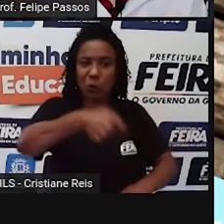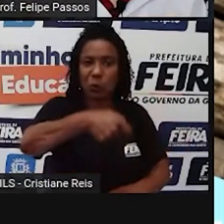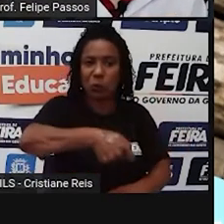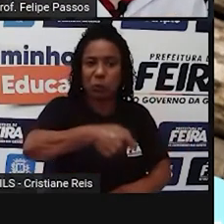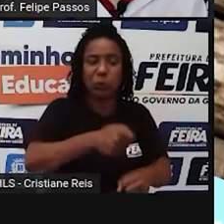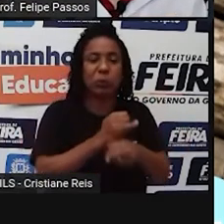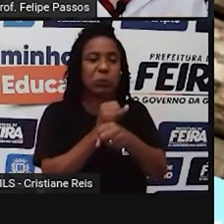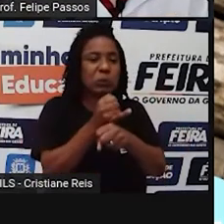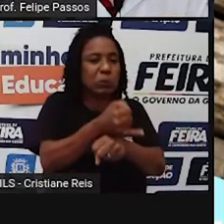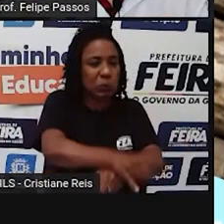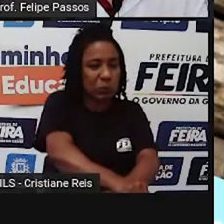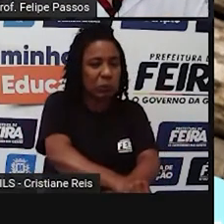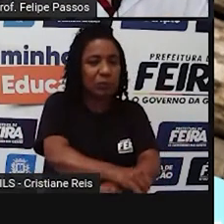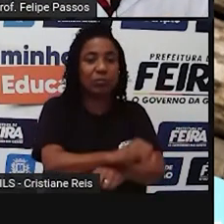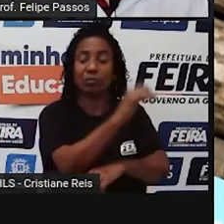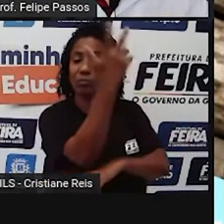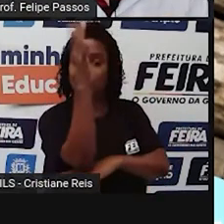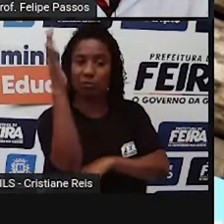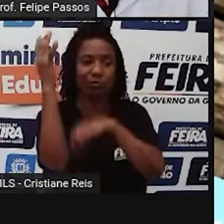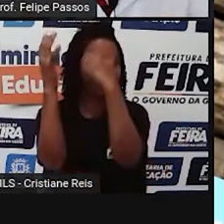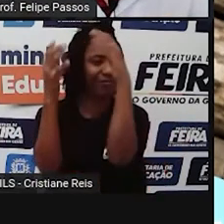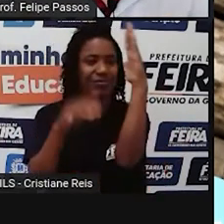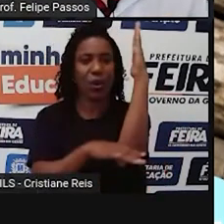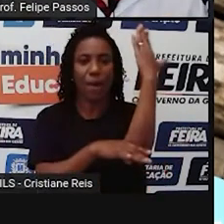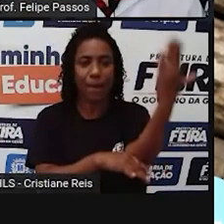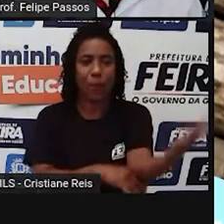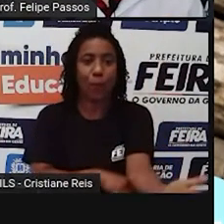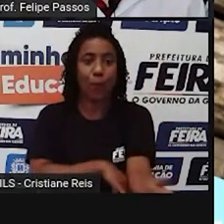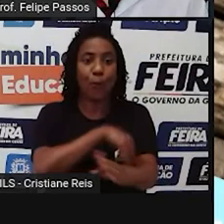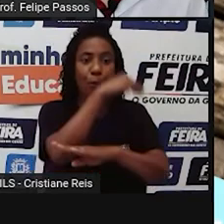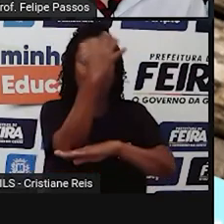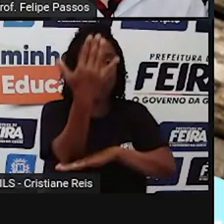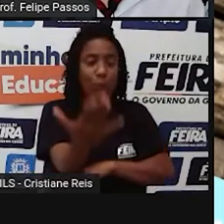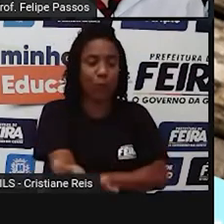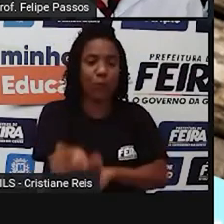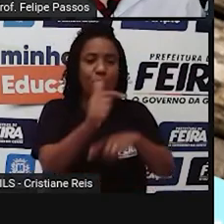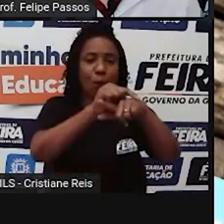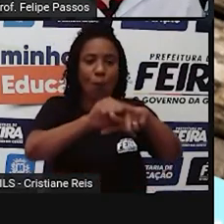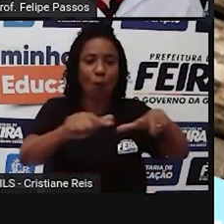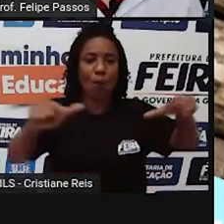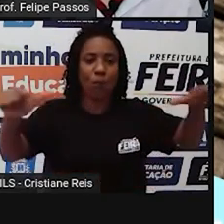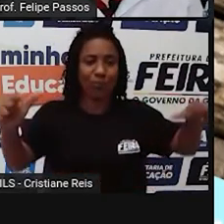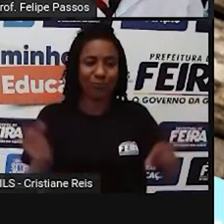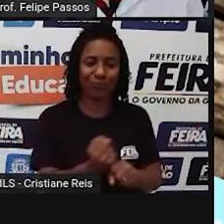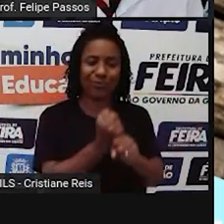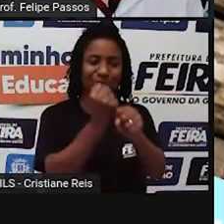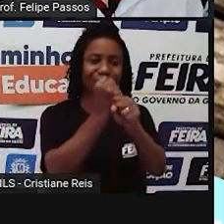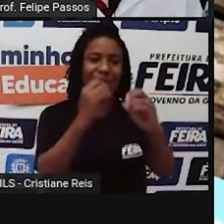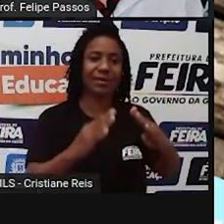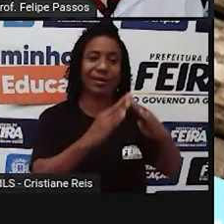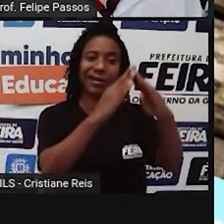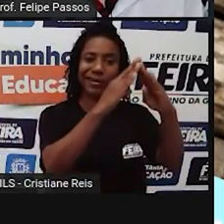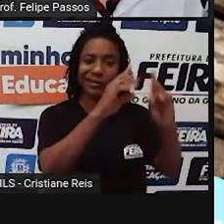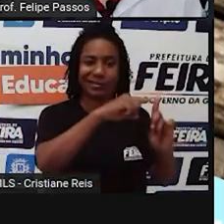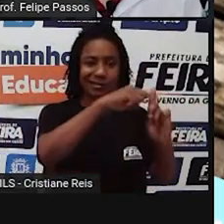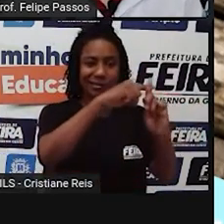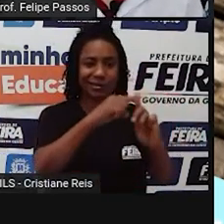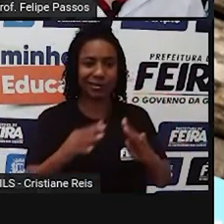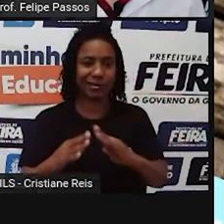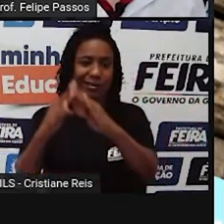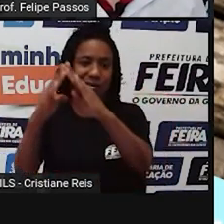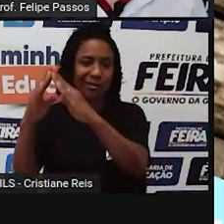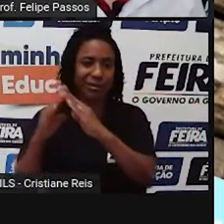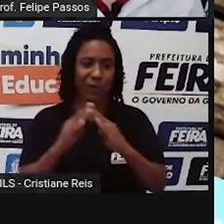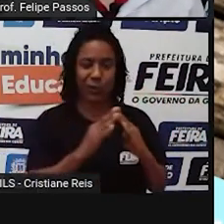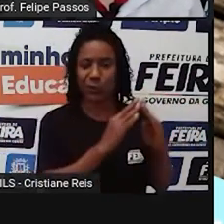para criar regiões planas, onde poderiam ser construídas casas, igrejas e assim por diante. Então, esse processo de urbanização no